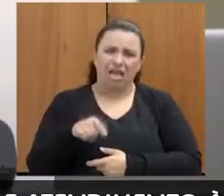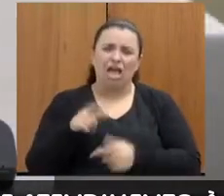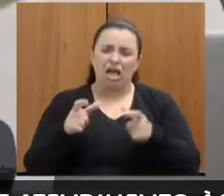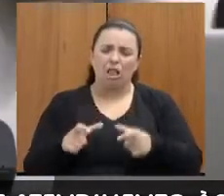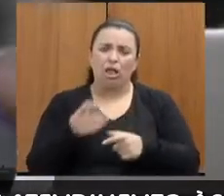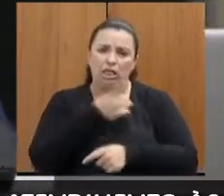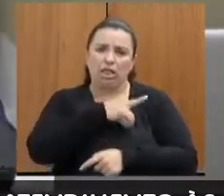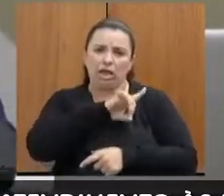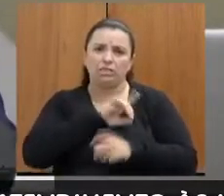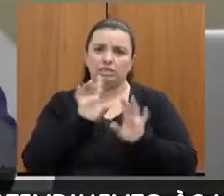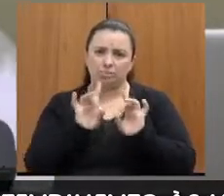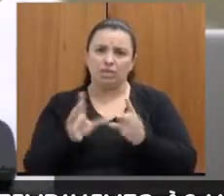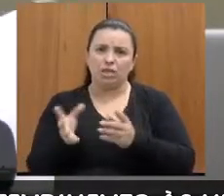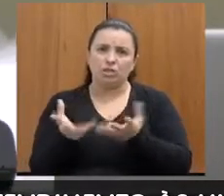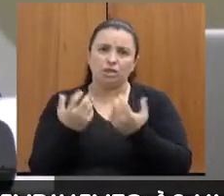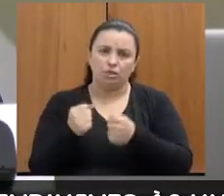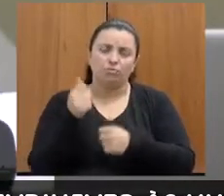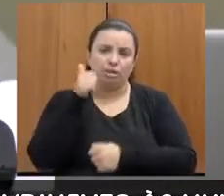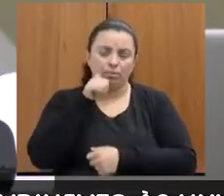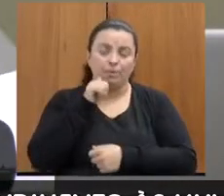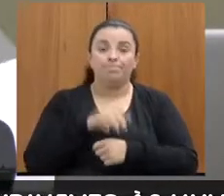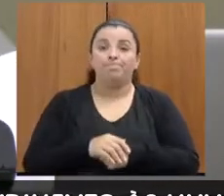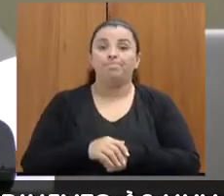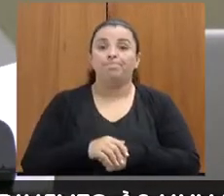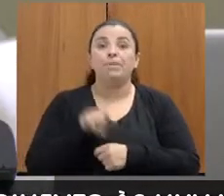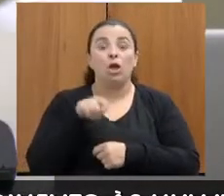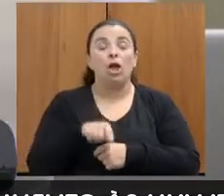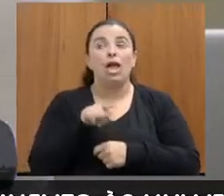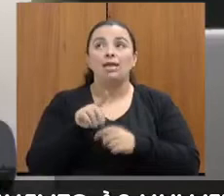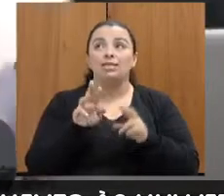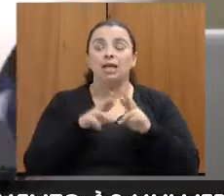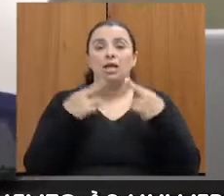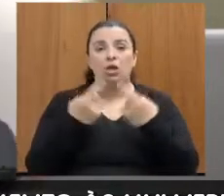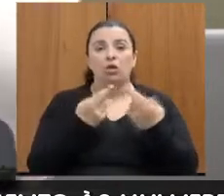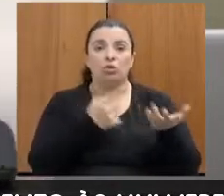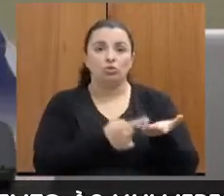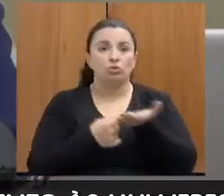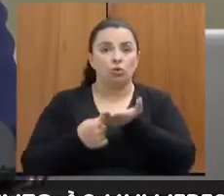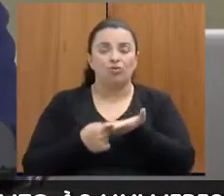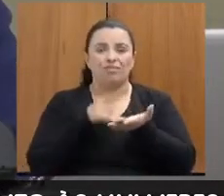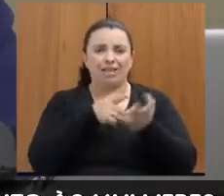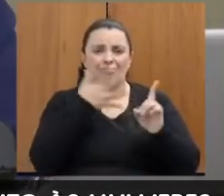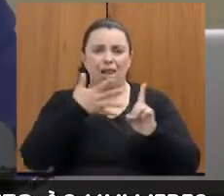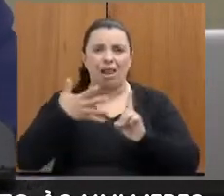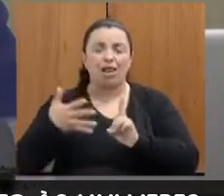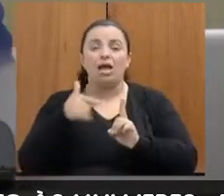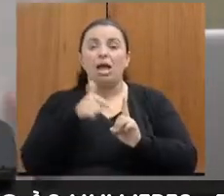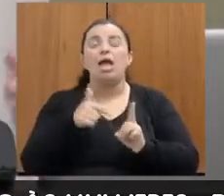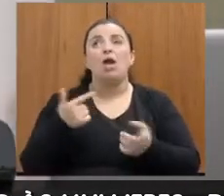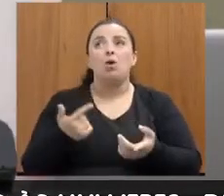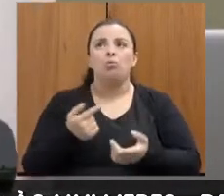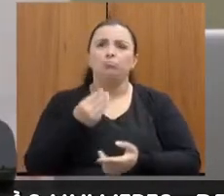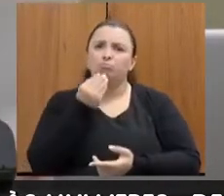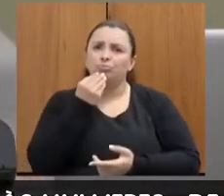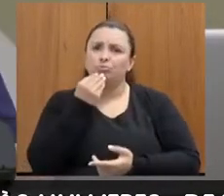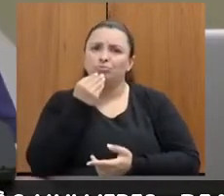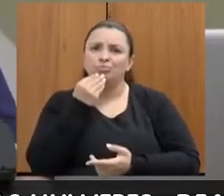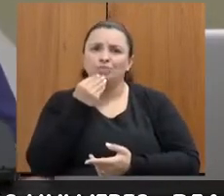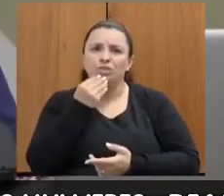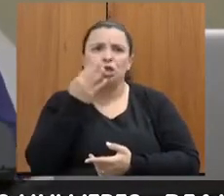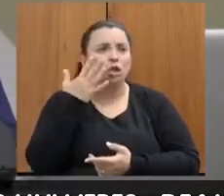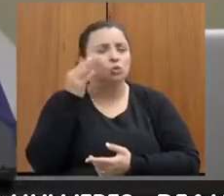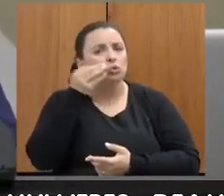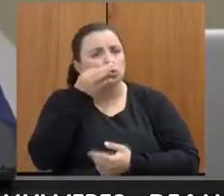reunião de convidados é uma oportunidade para a gente escutar e compreender melhor esse